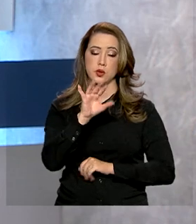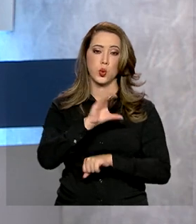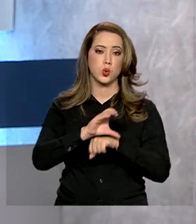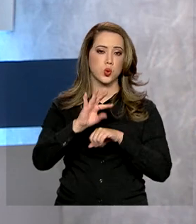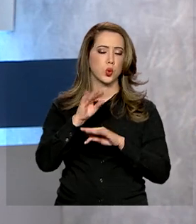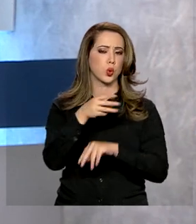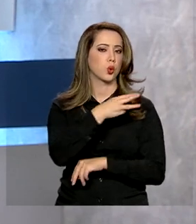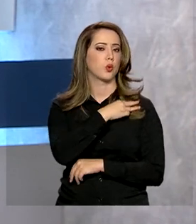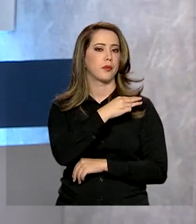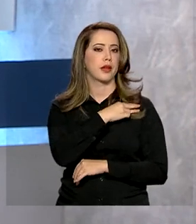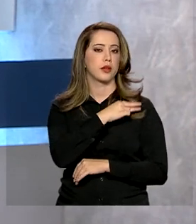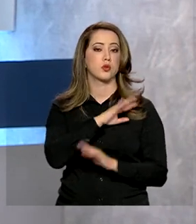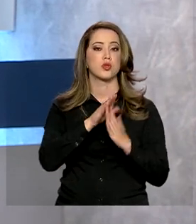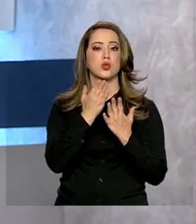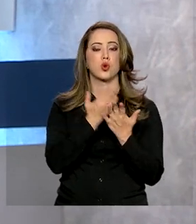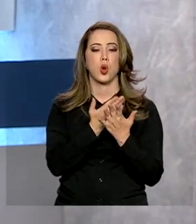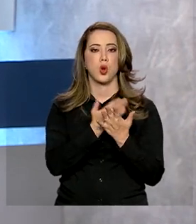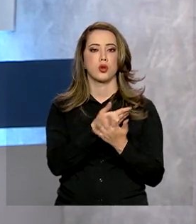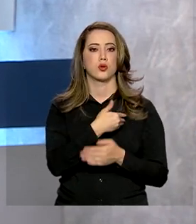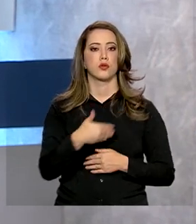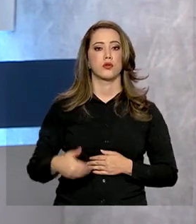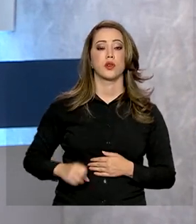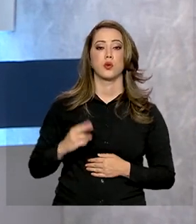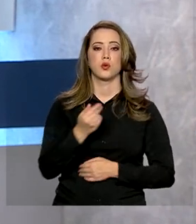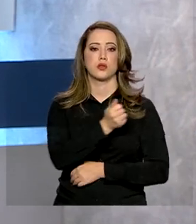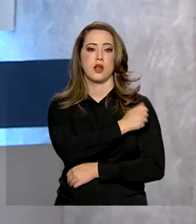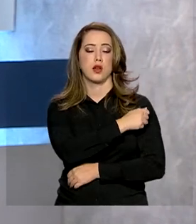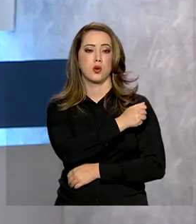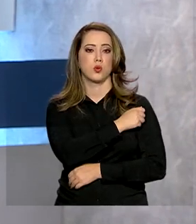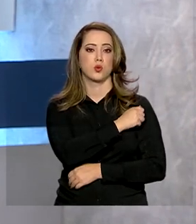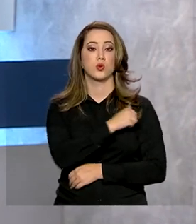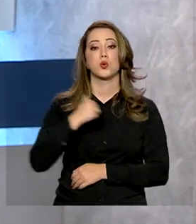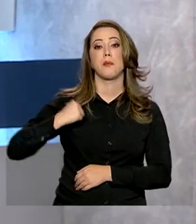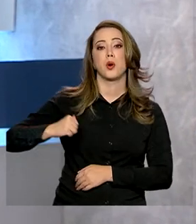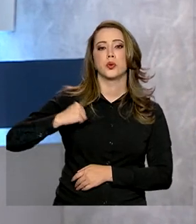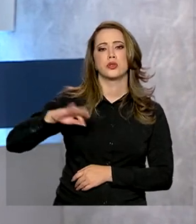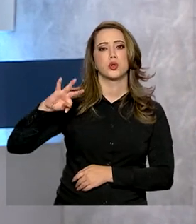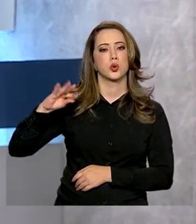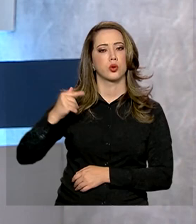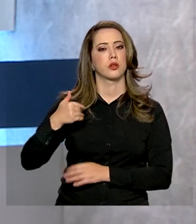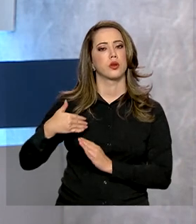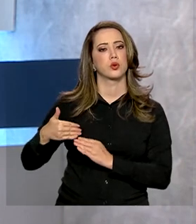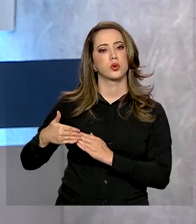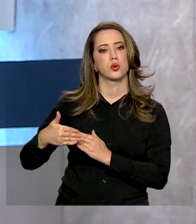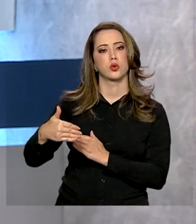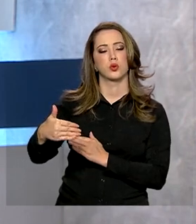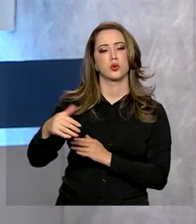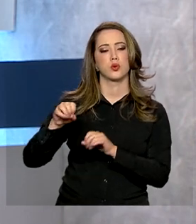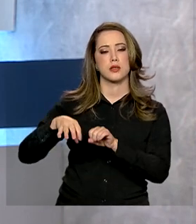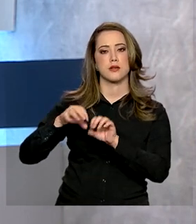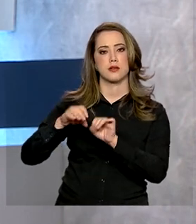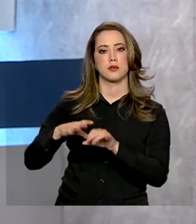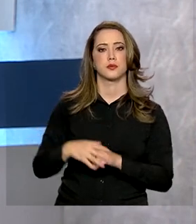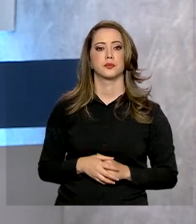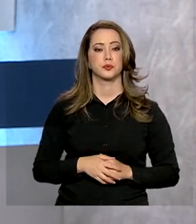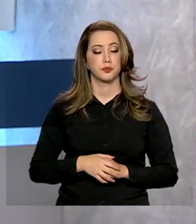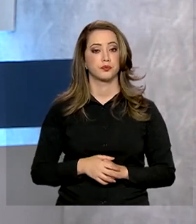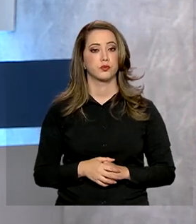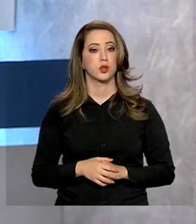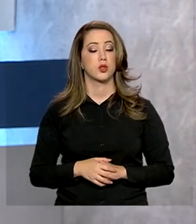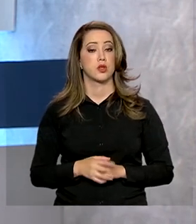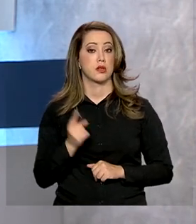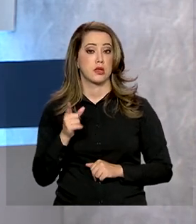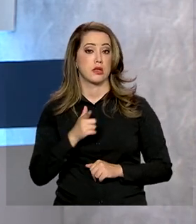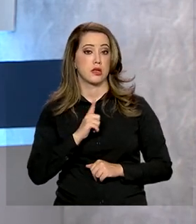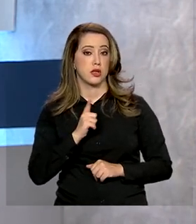todo o ensino médio em escola pública ou os alunos que foram bolsistas integrais durante toda a etapa educacional. Estar